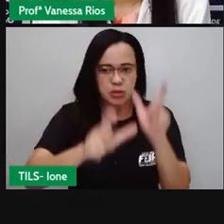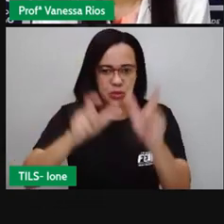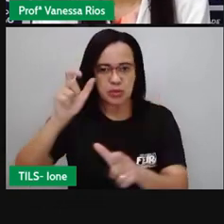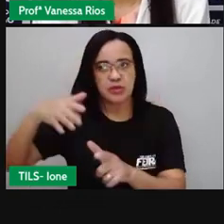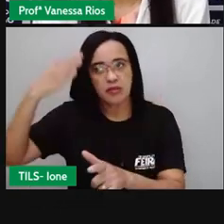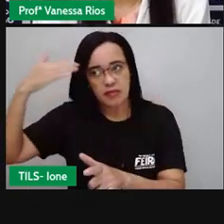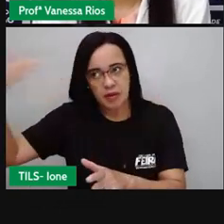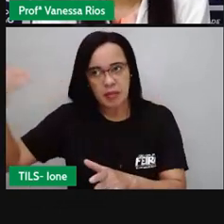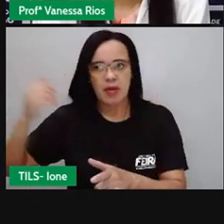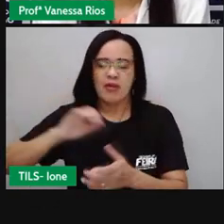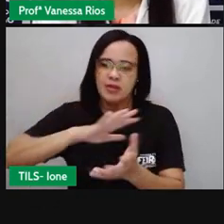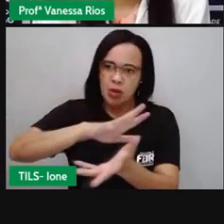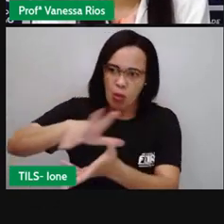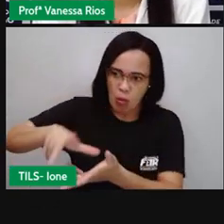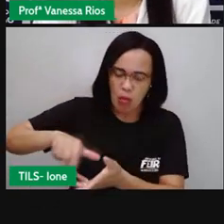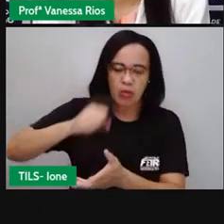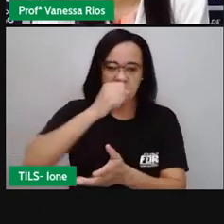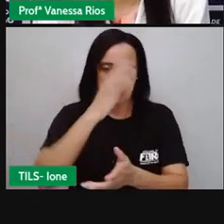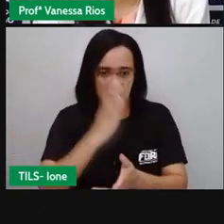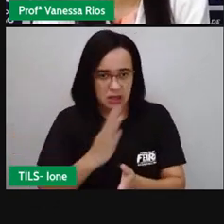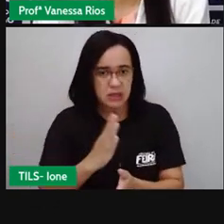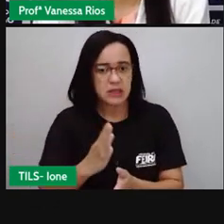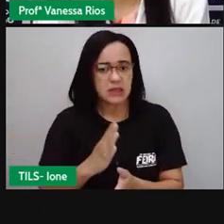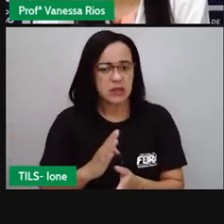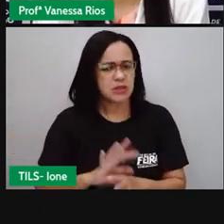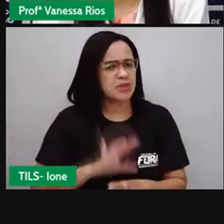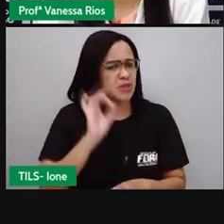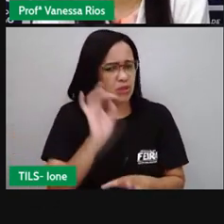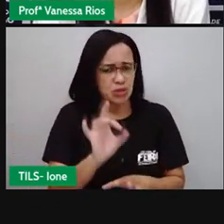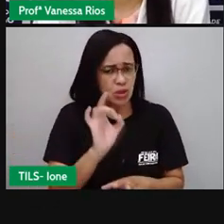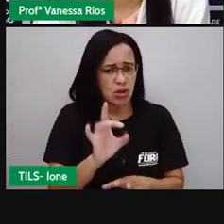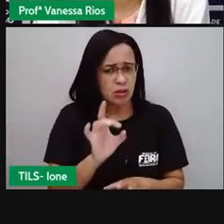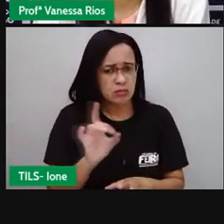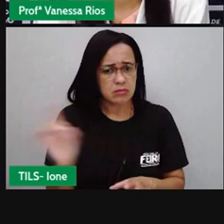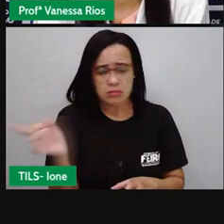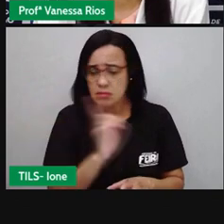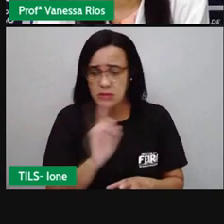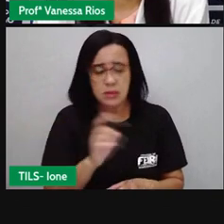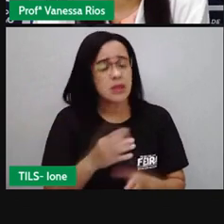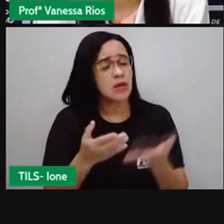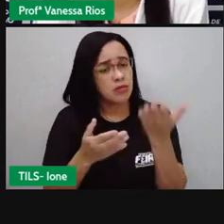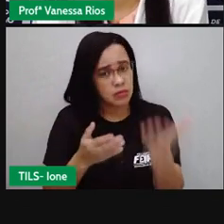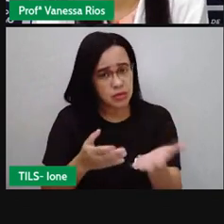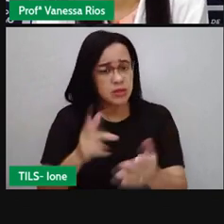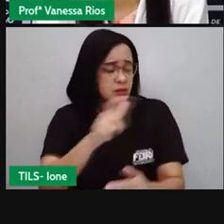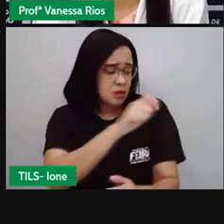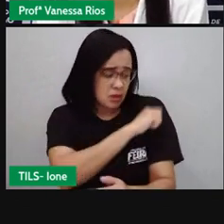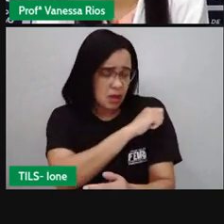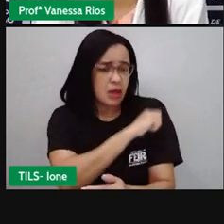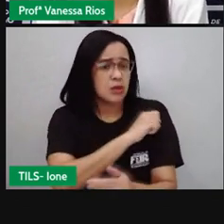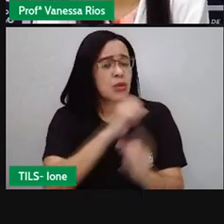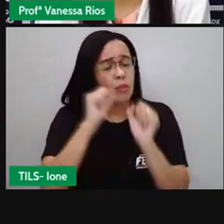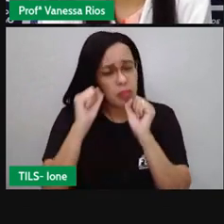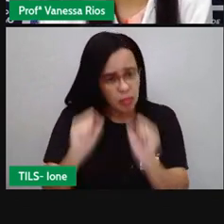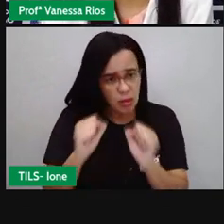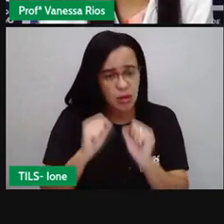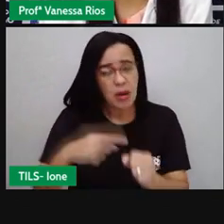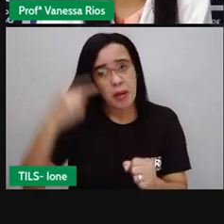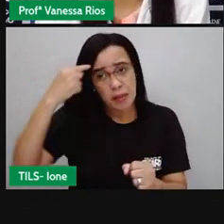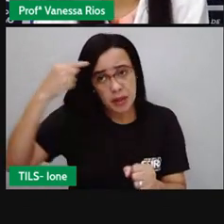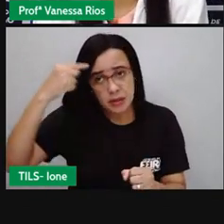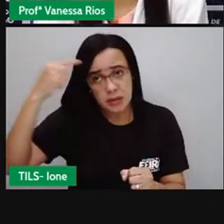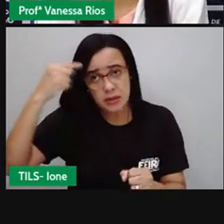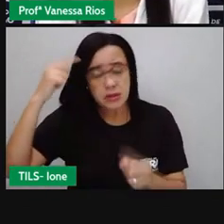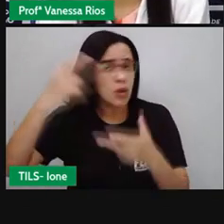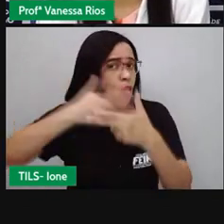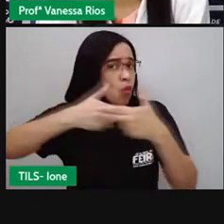também vocês estudantes né também podem aí pensar em algum fato cotidiano de vocês e narrarem esse